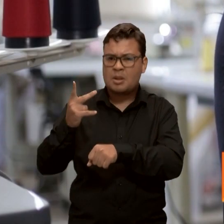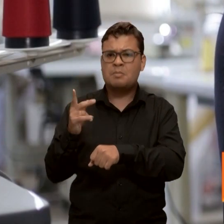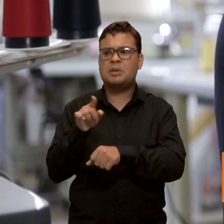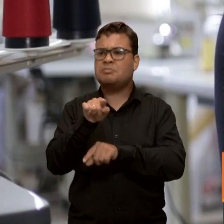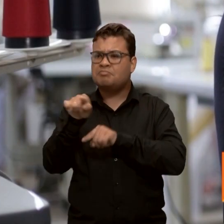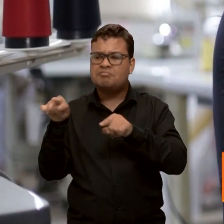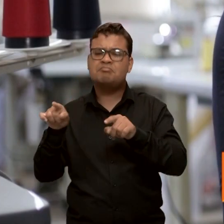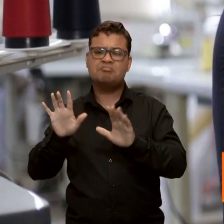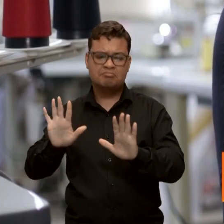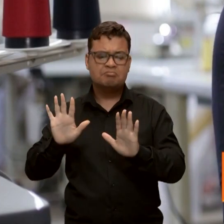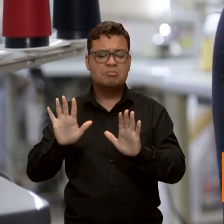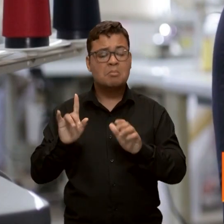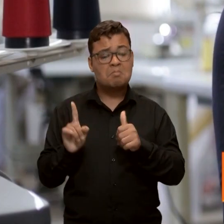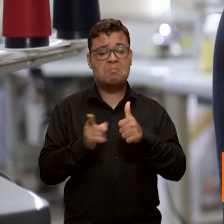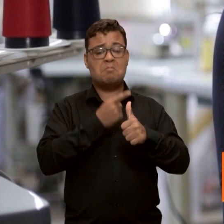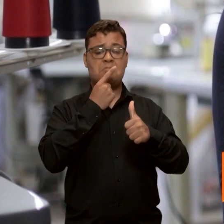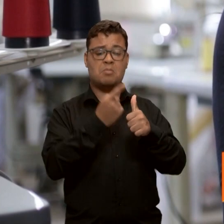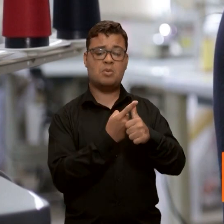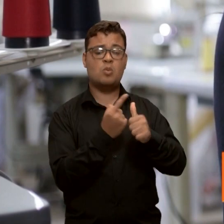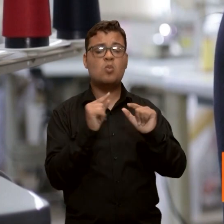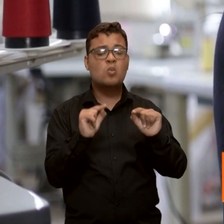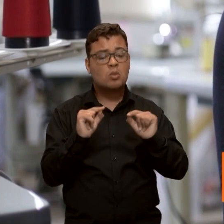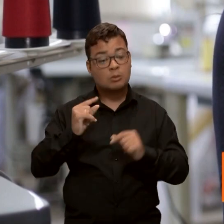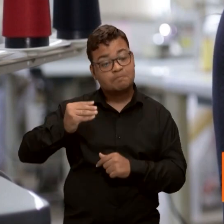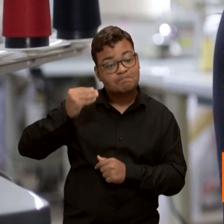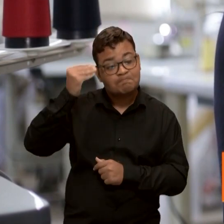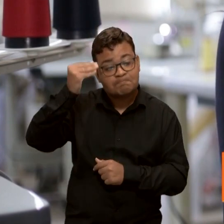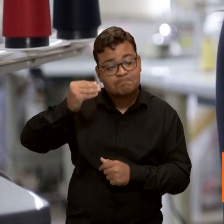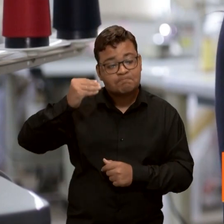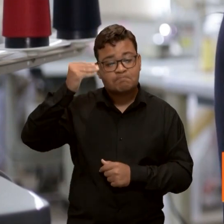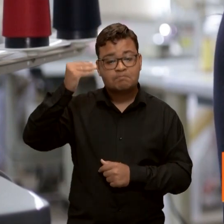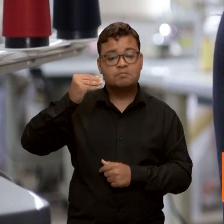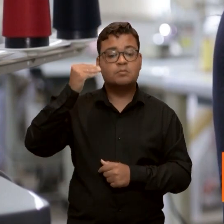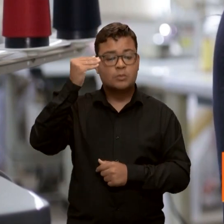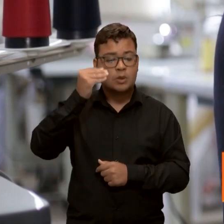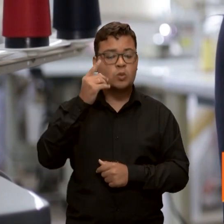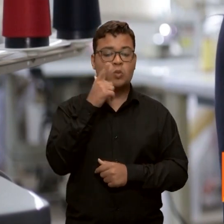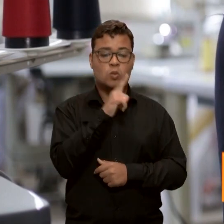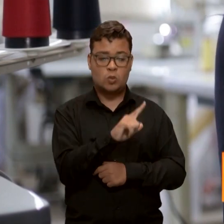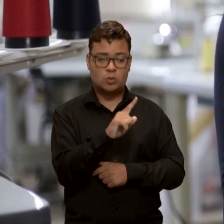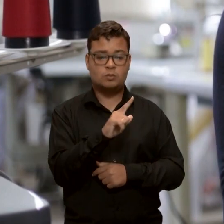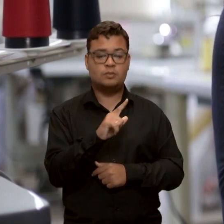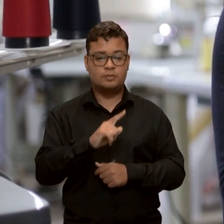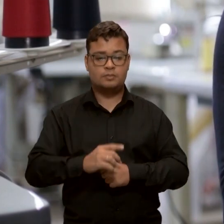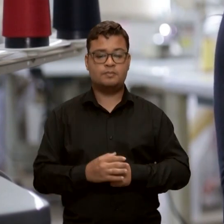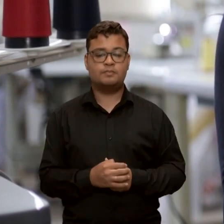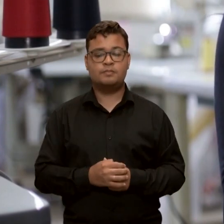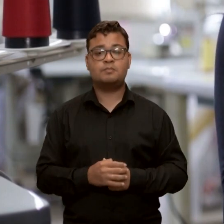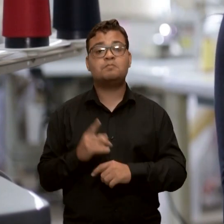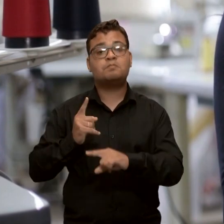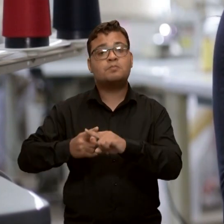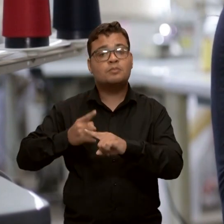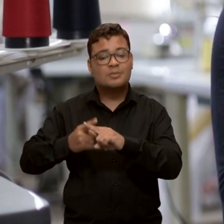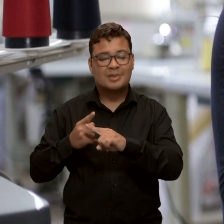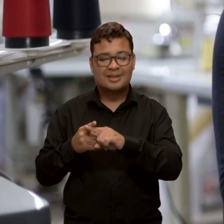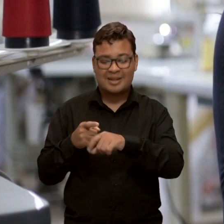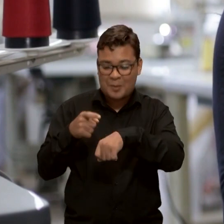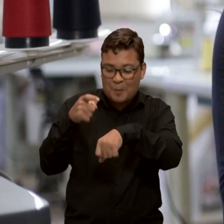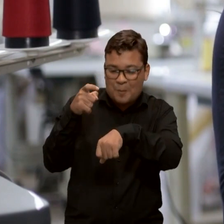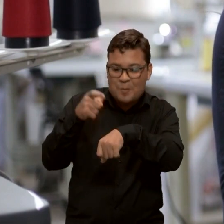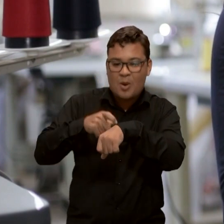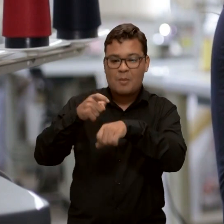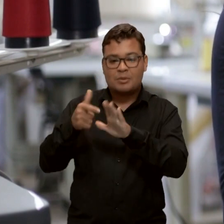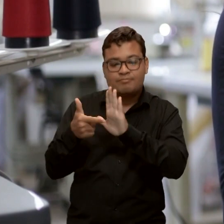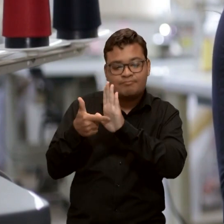palco, é a experiência que a gente tem antes do dia final. Porque, na verdade, aquele momento da